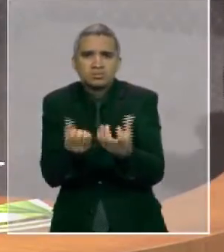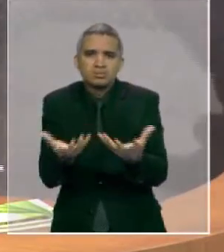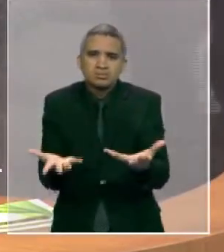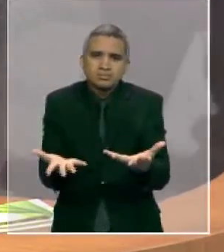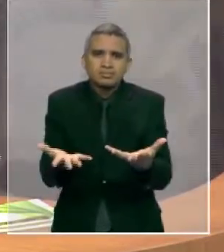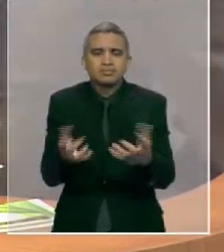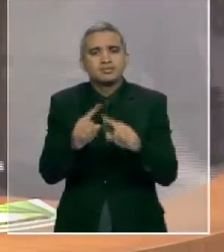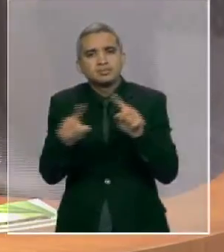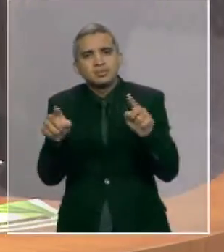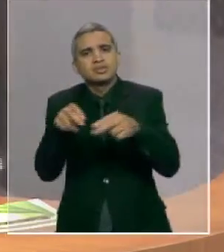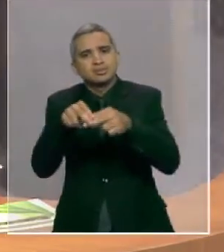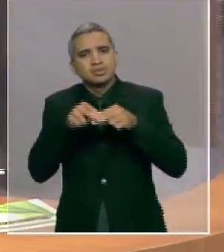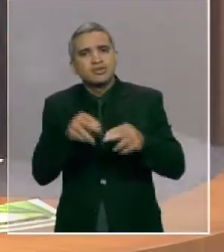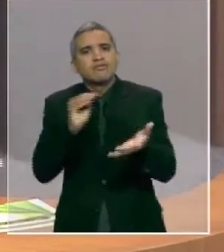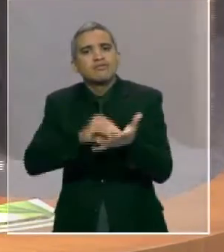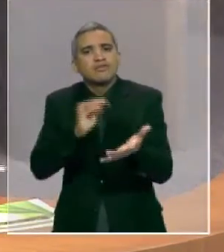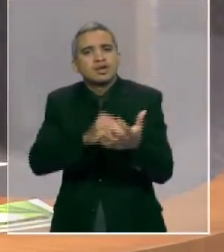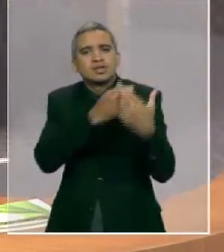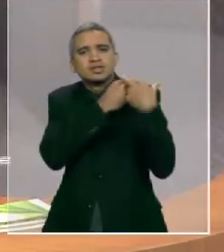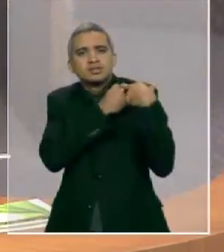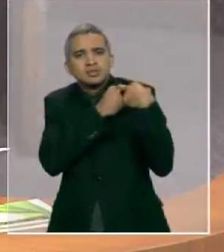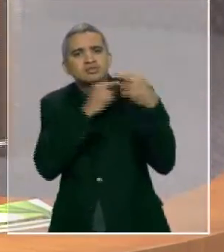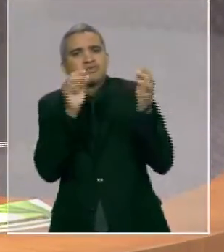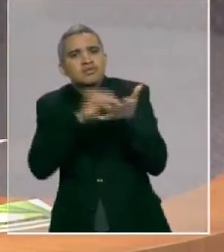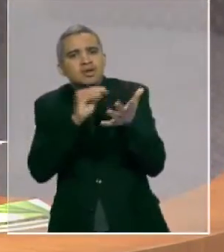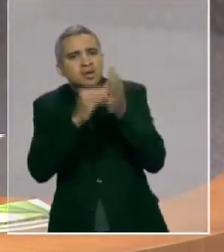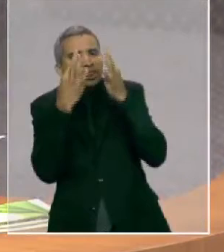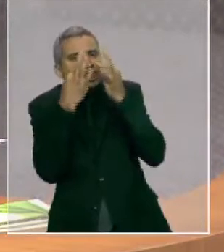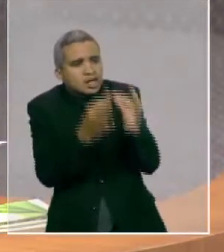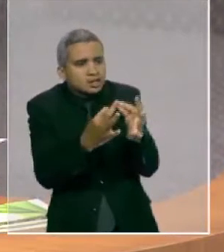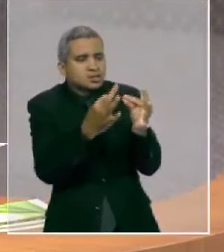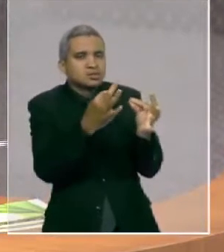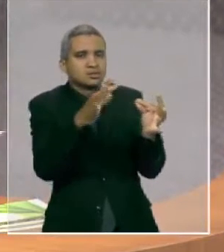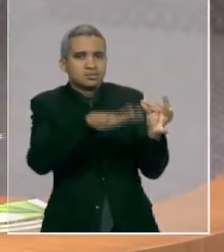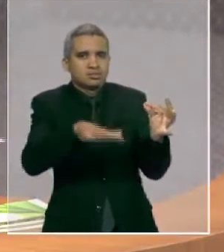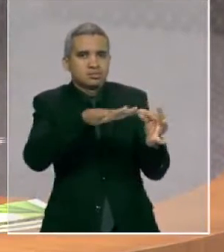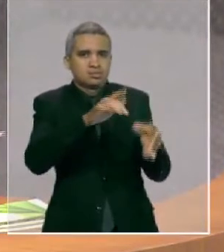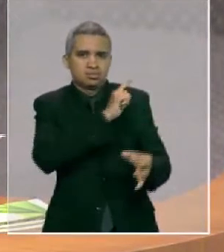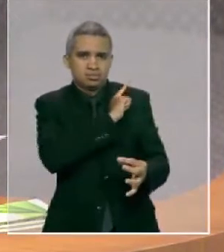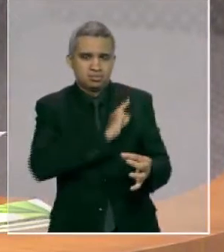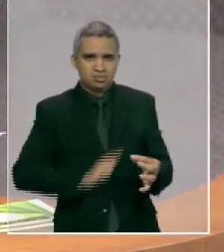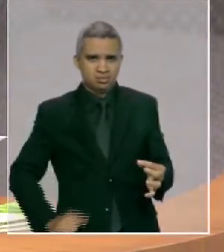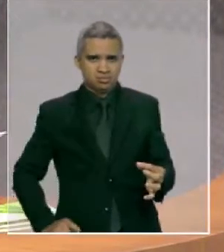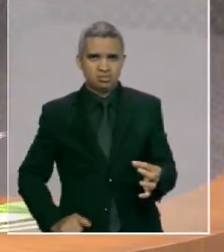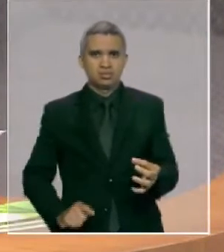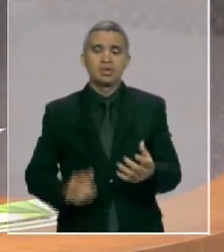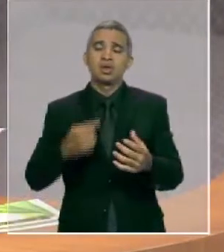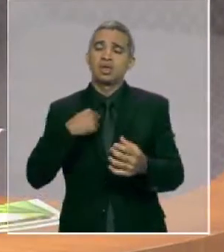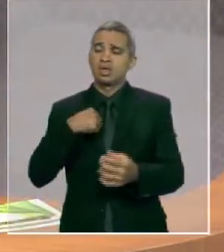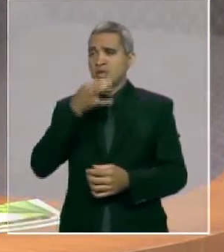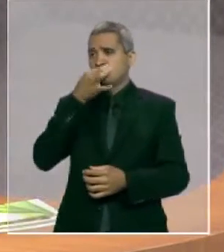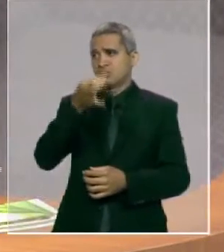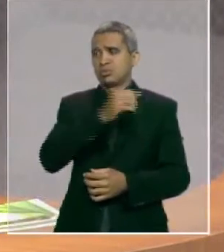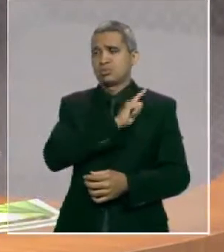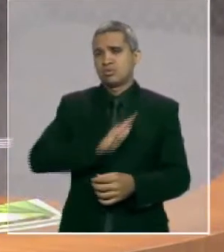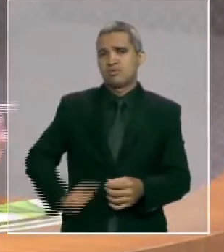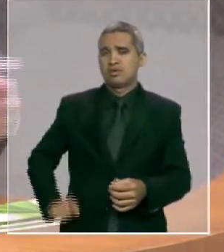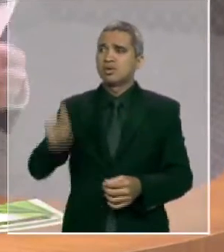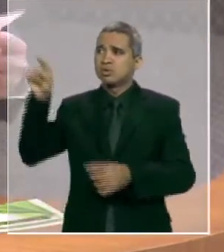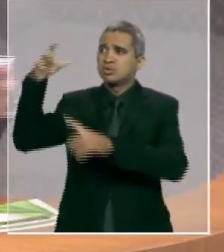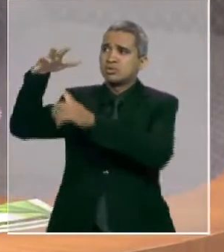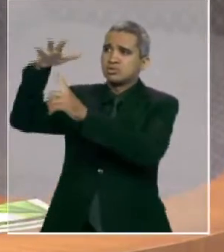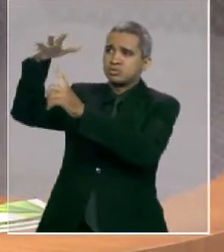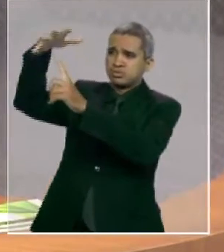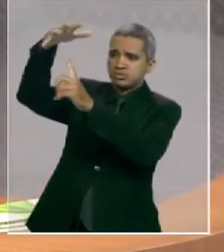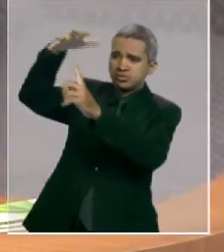negligência do poder público. Governador, sugiro que V. Exª embarque em um helicóptero, pouze no meio do campo de Viana, na Jatuba,